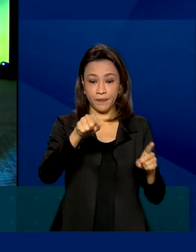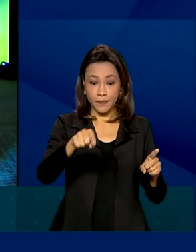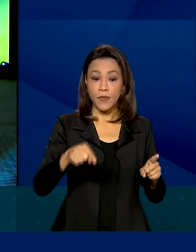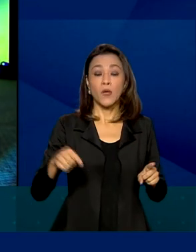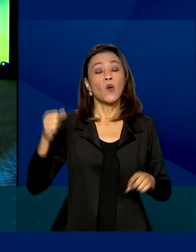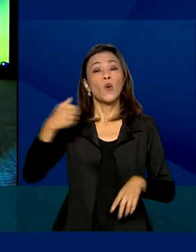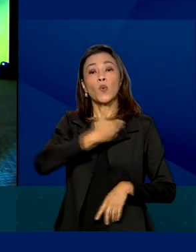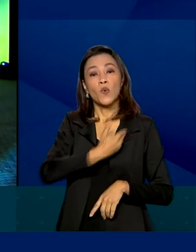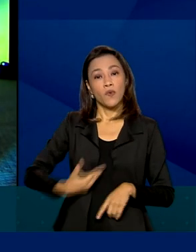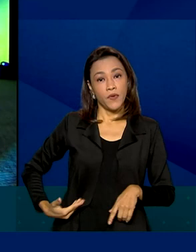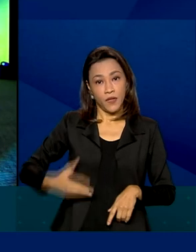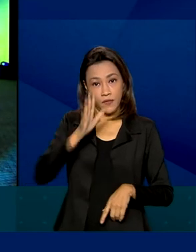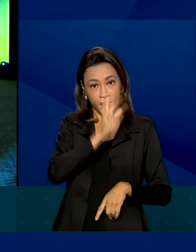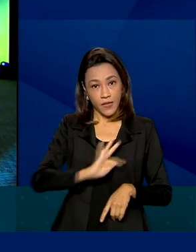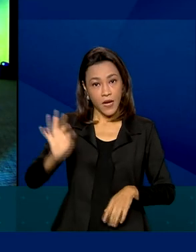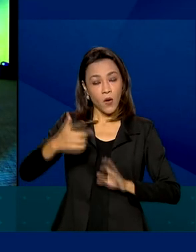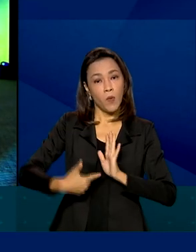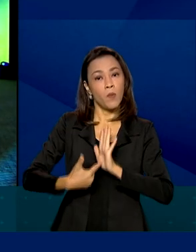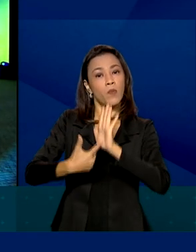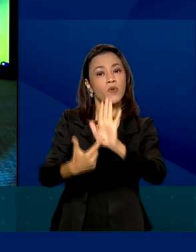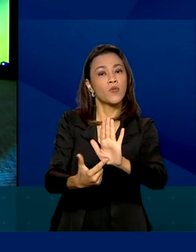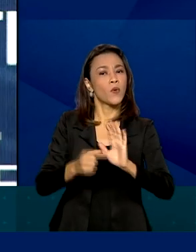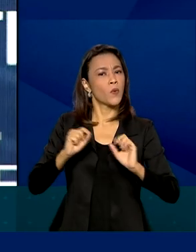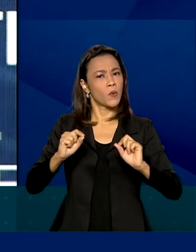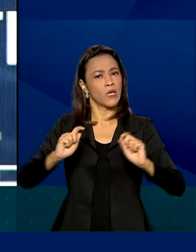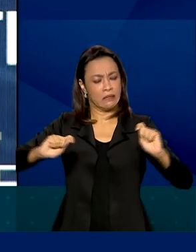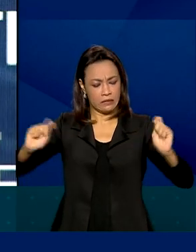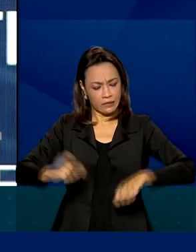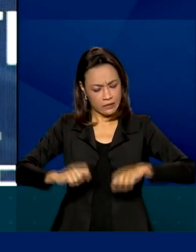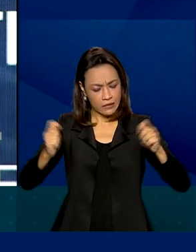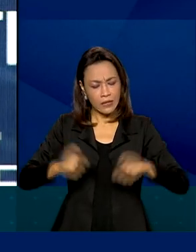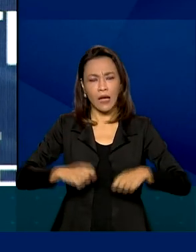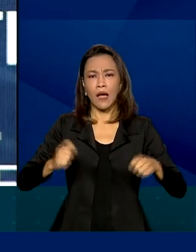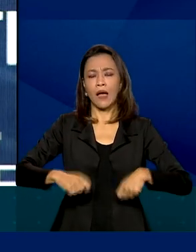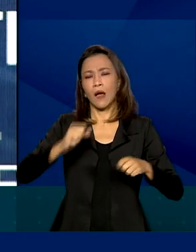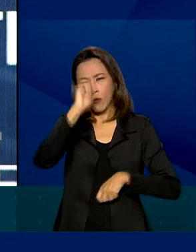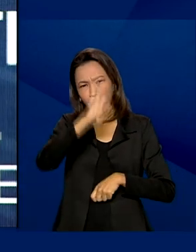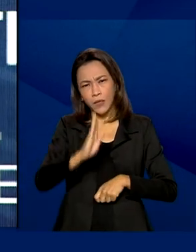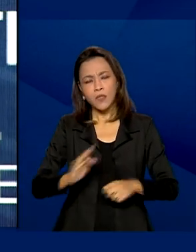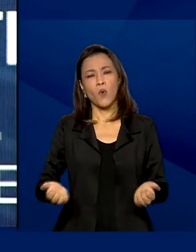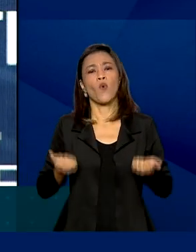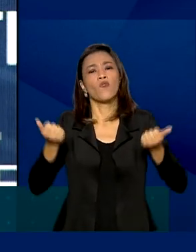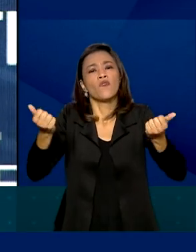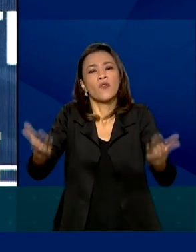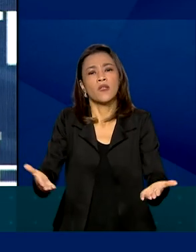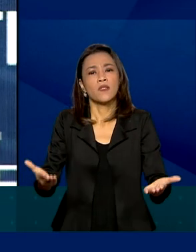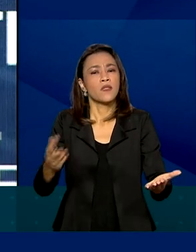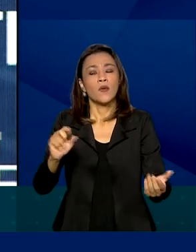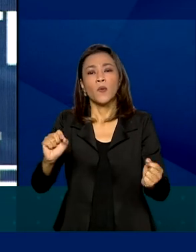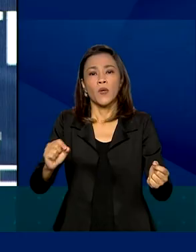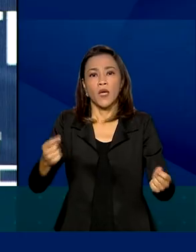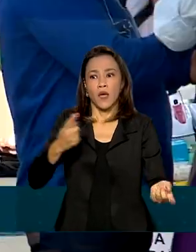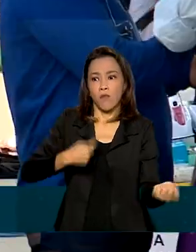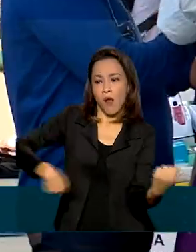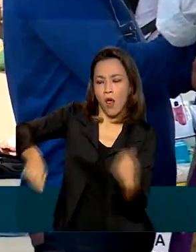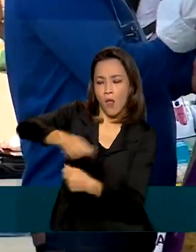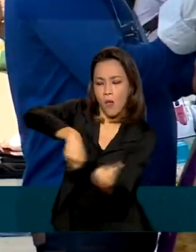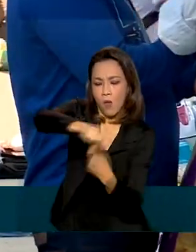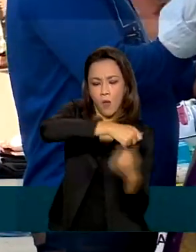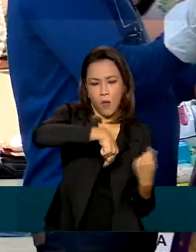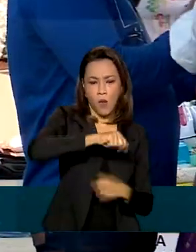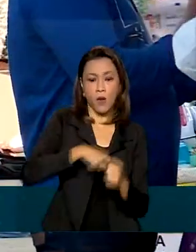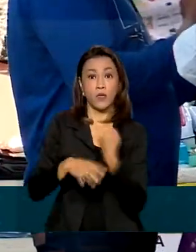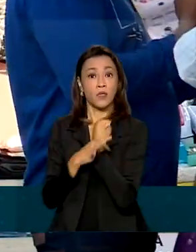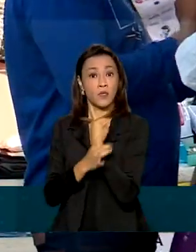aos investidores estrangeiros a capacidade do país de oferecer um ambiente de negócios seguro e lucrativo, com